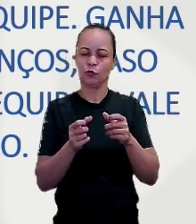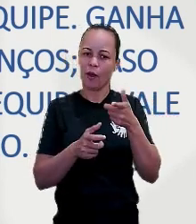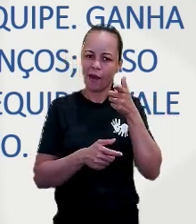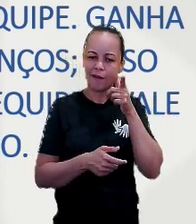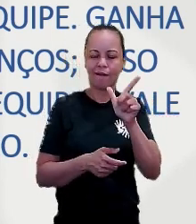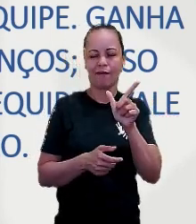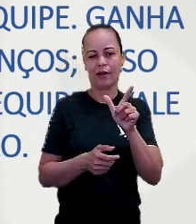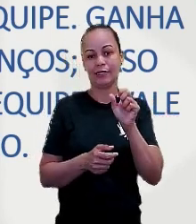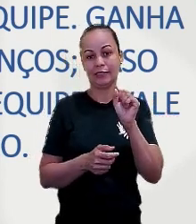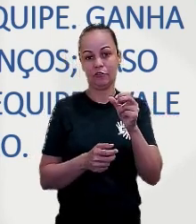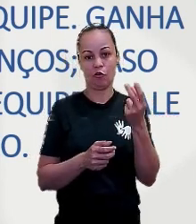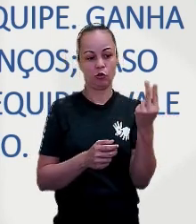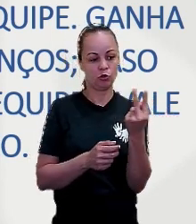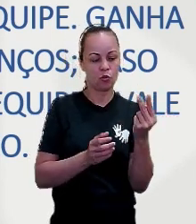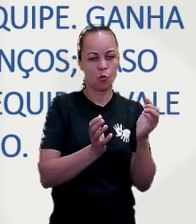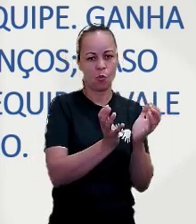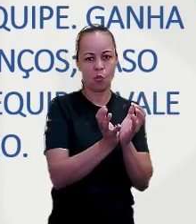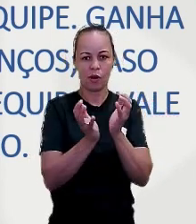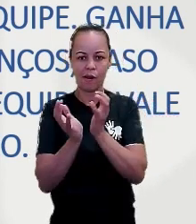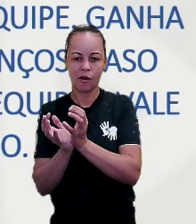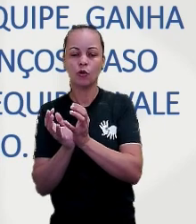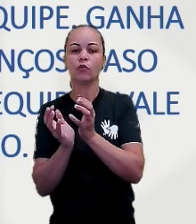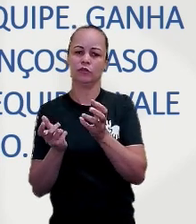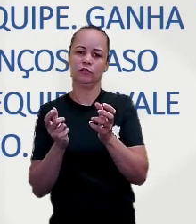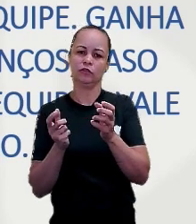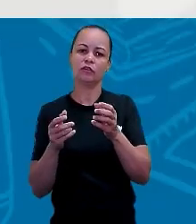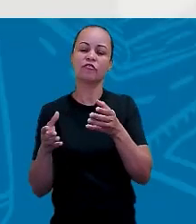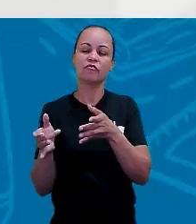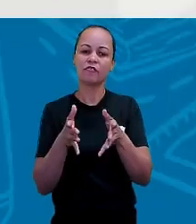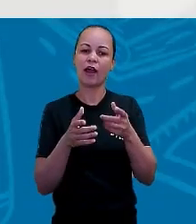equipes, vale quem pegar primeiro.